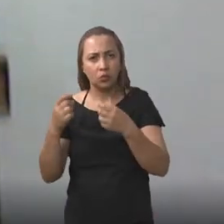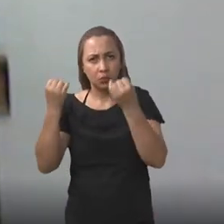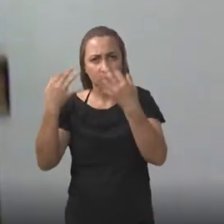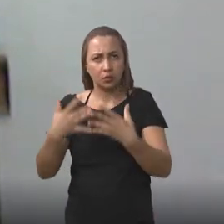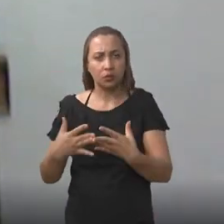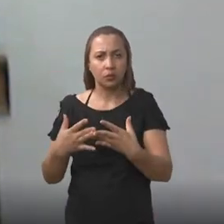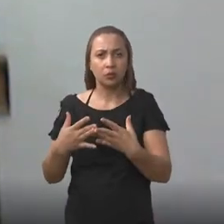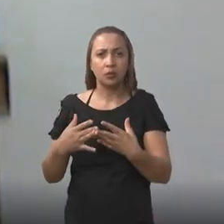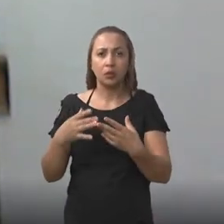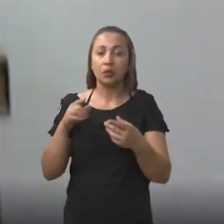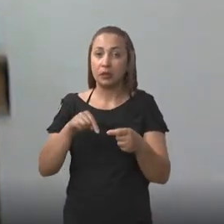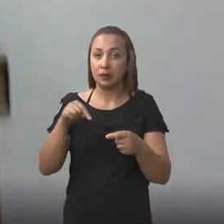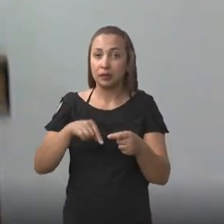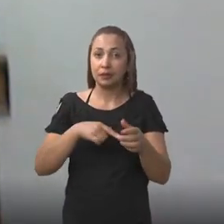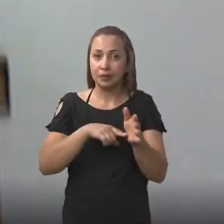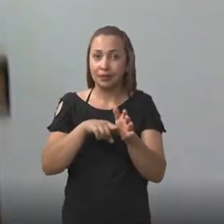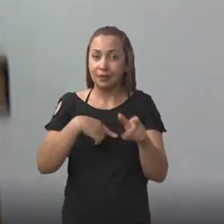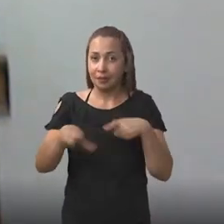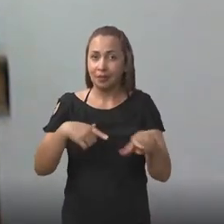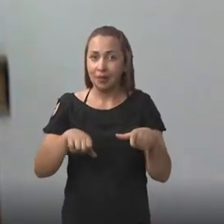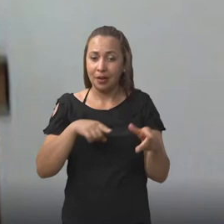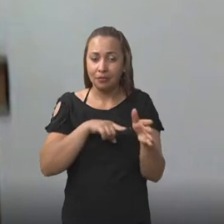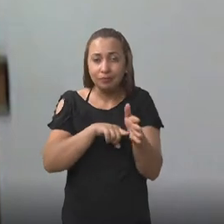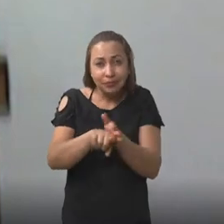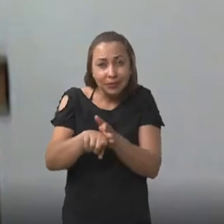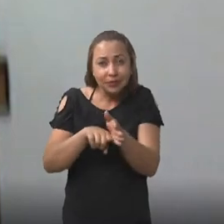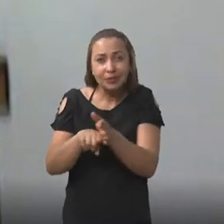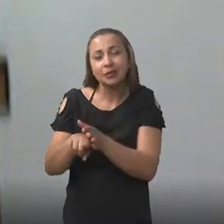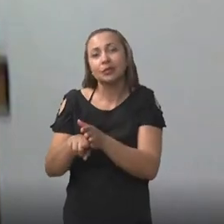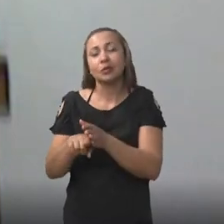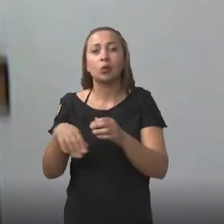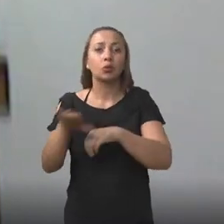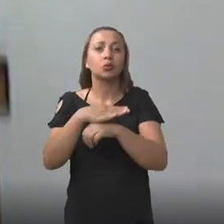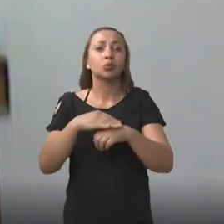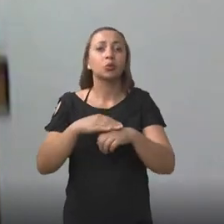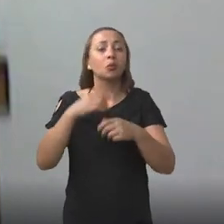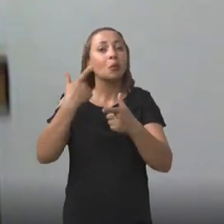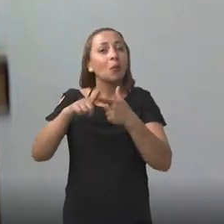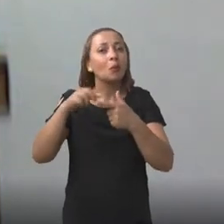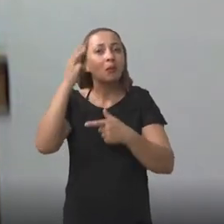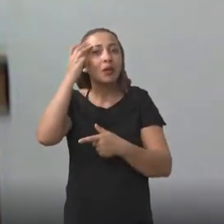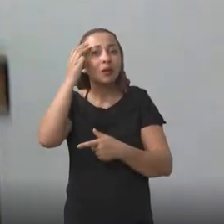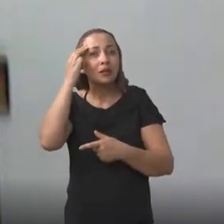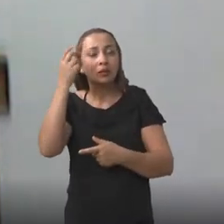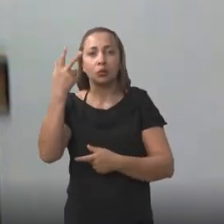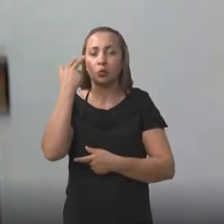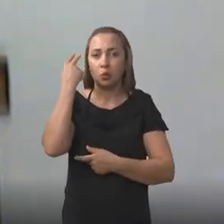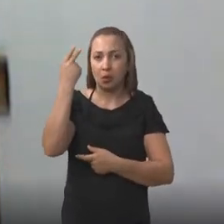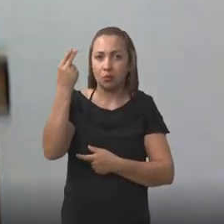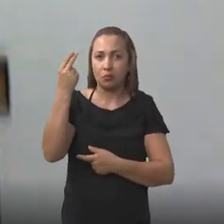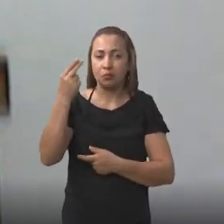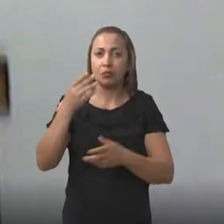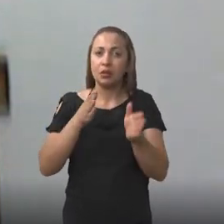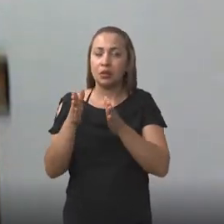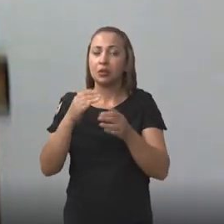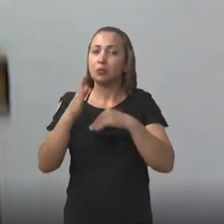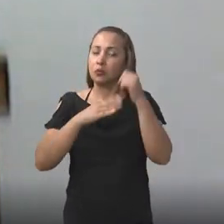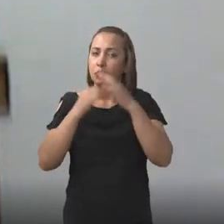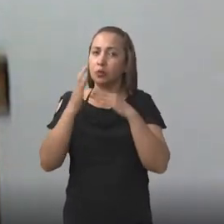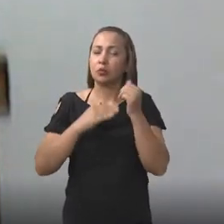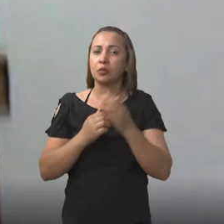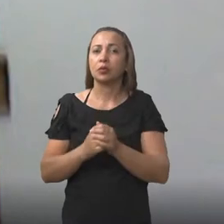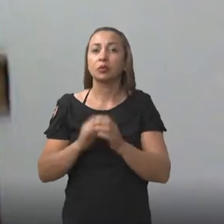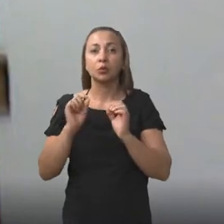Nesse trabalho a gente investigou especificamente a questão dos transtornos metais comuns. Nesses trabalhadores,